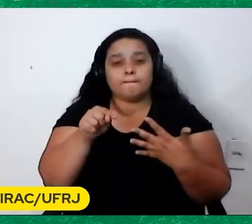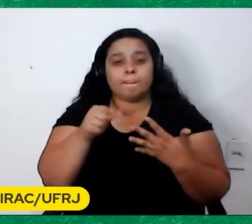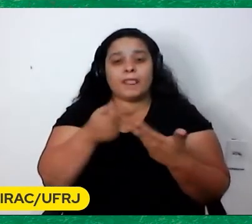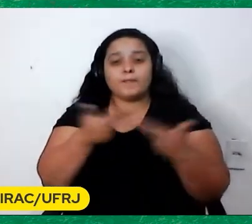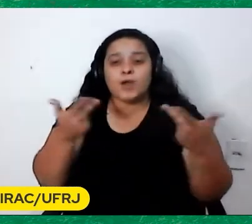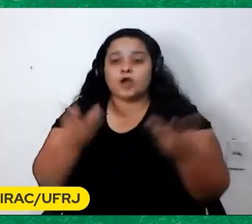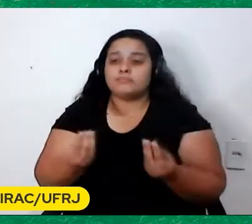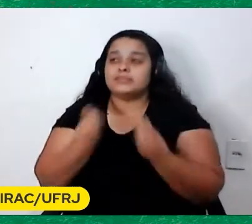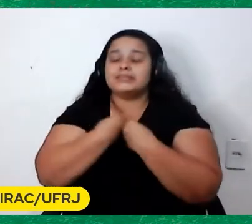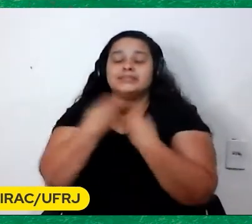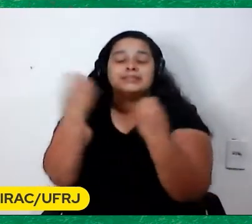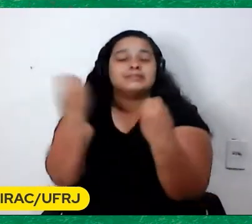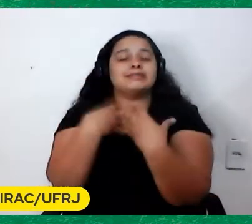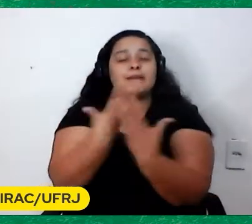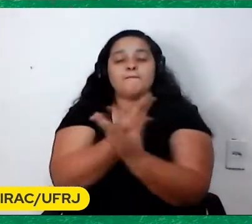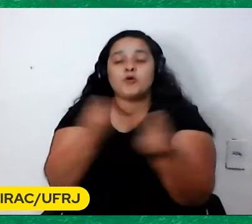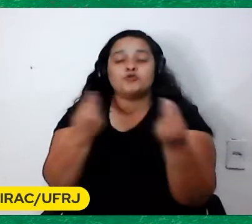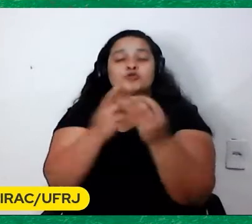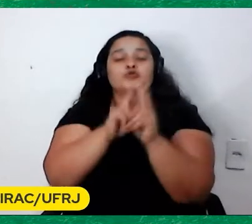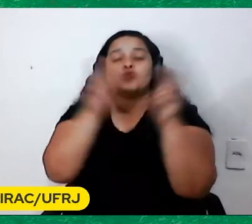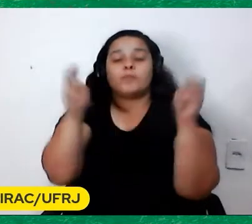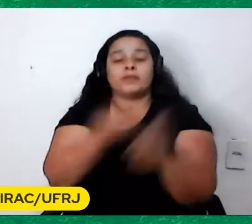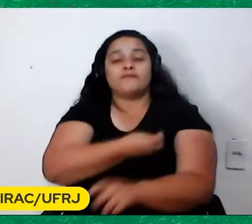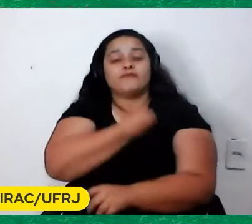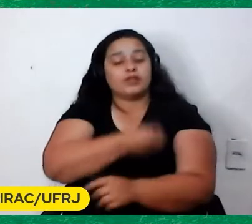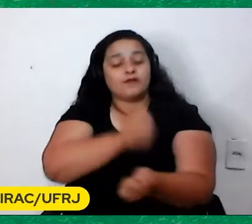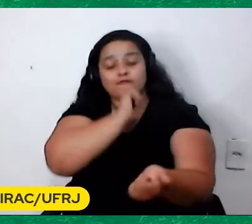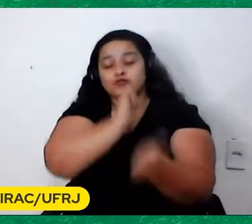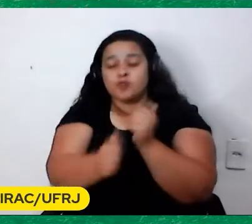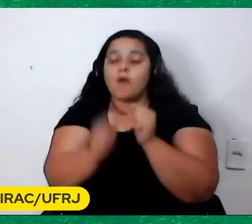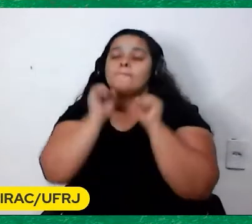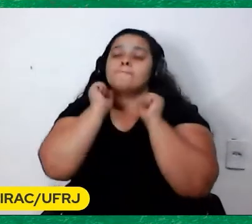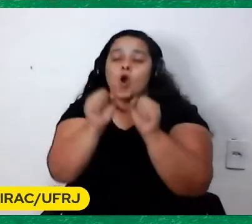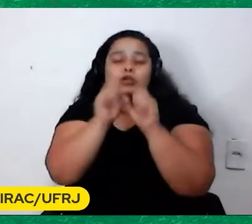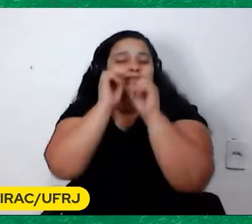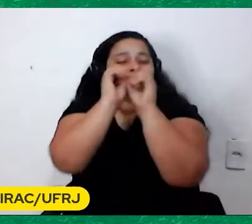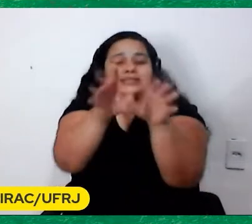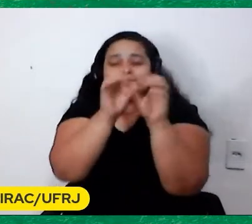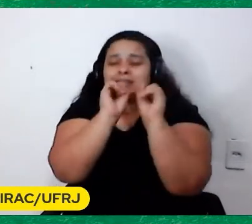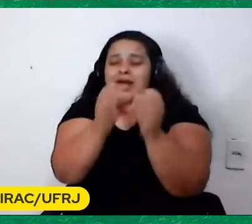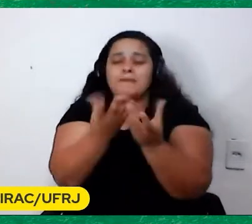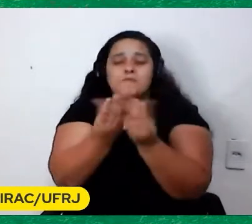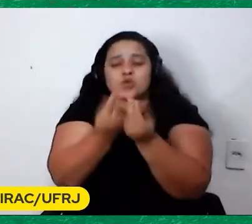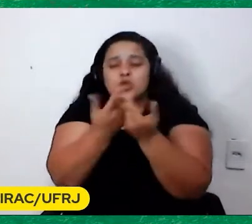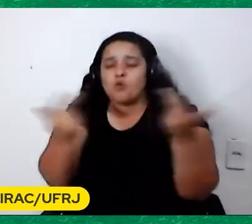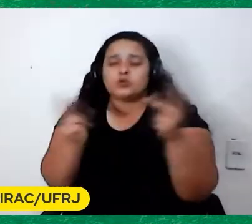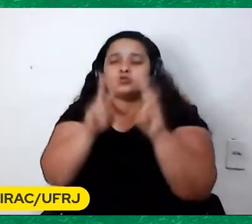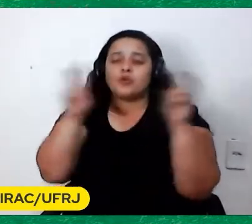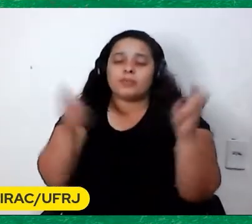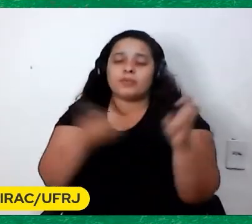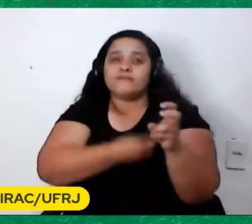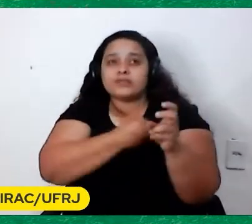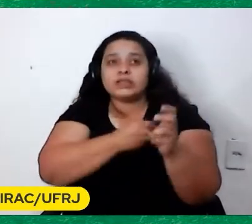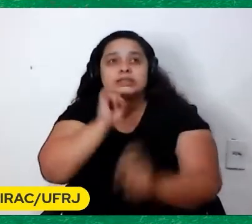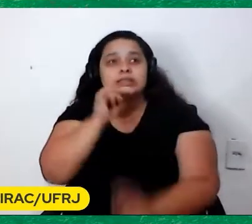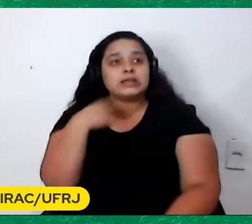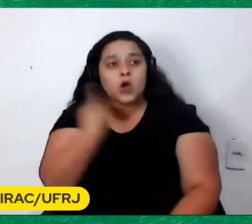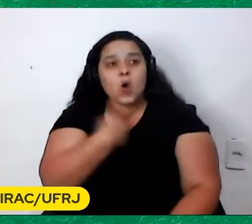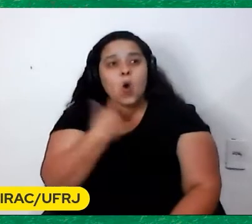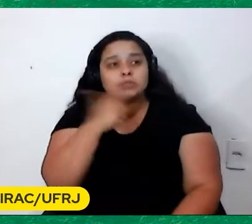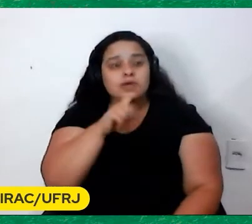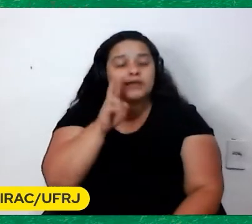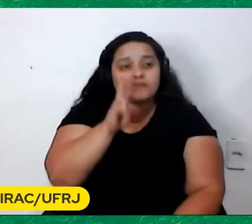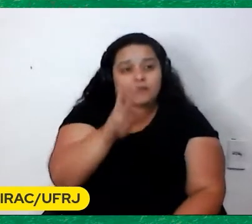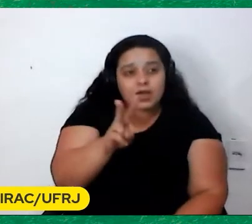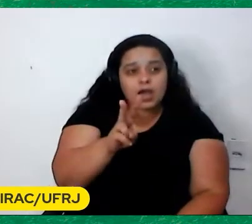nos ensinar Muito sobre a vida O futebol pode nos ensinar Muito Se a gente sabe ver Se a gente sabe observar O que está para